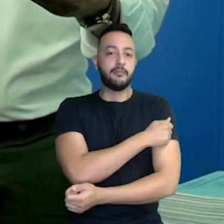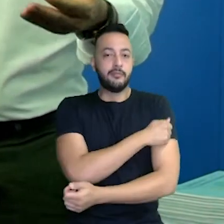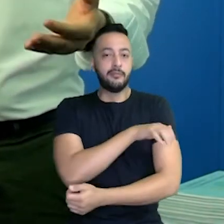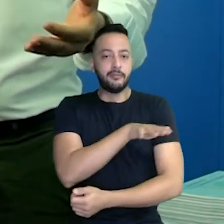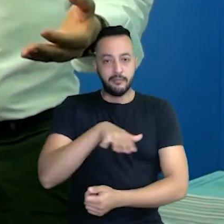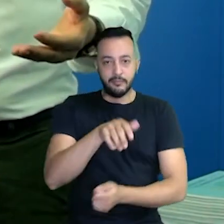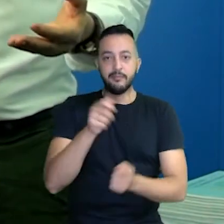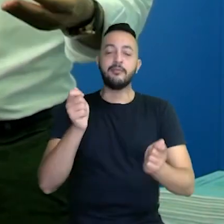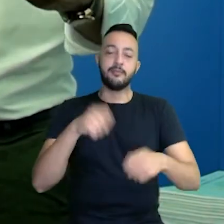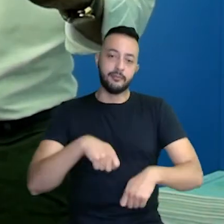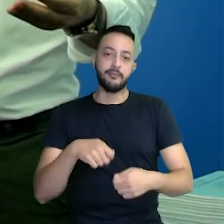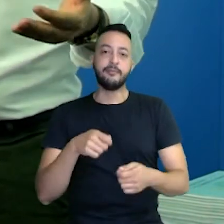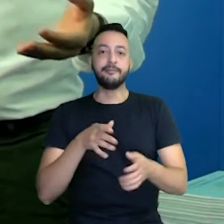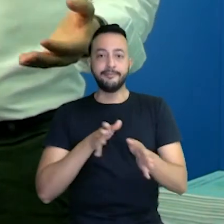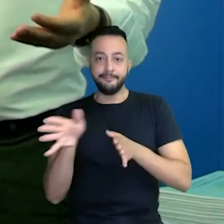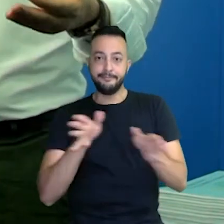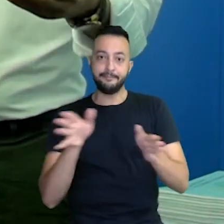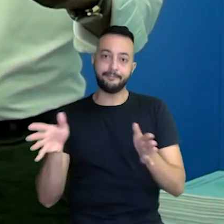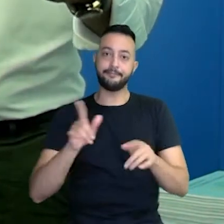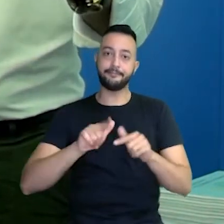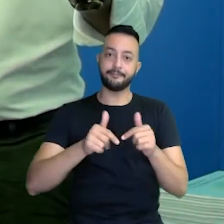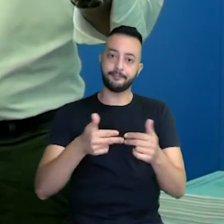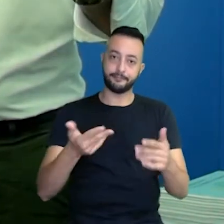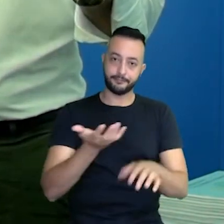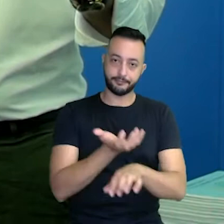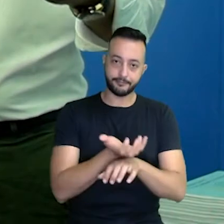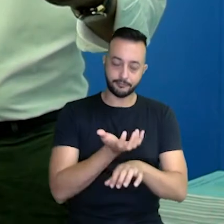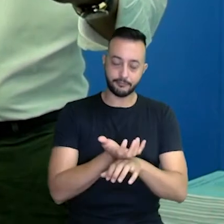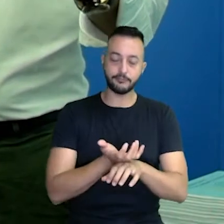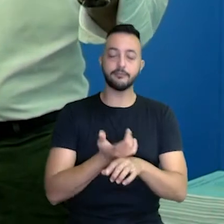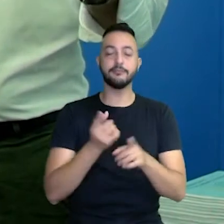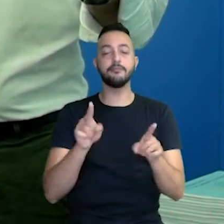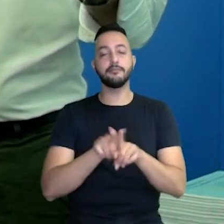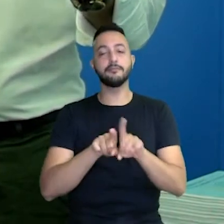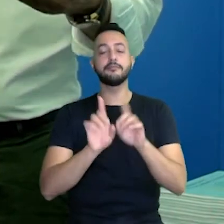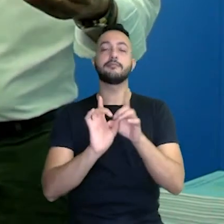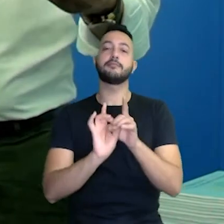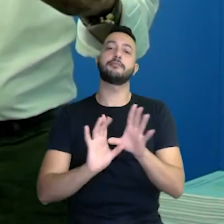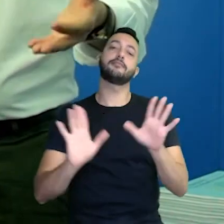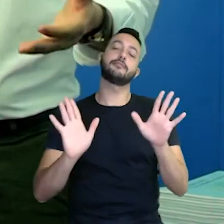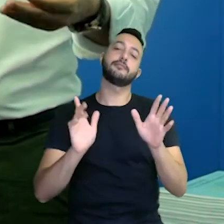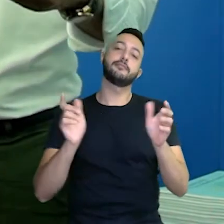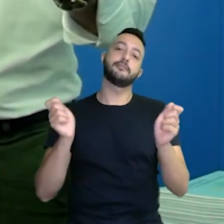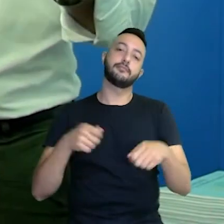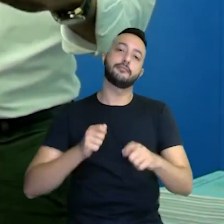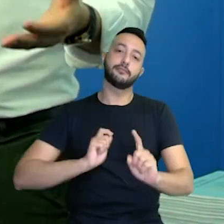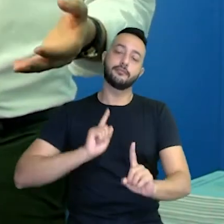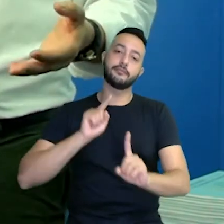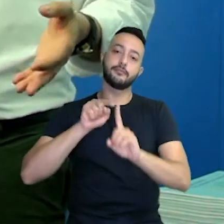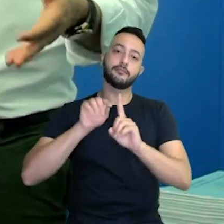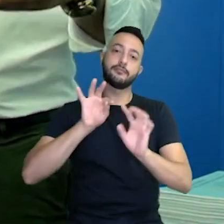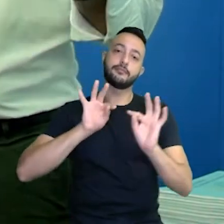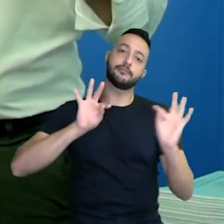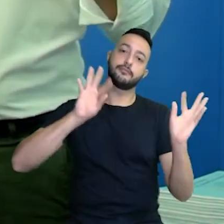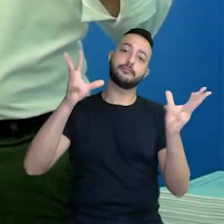acesso aos conteúdos, democratizando e atendendo a meta da universalização.